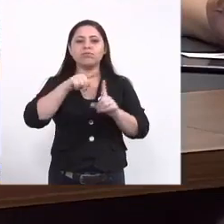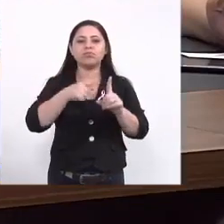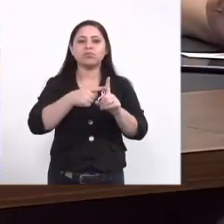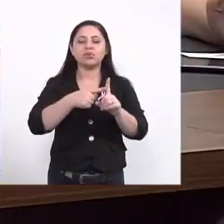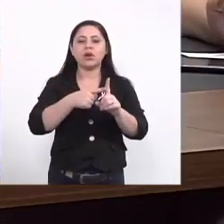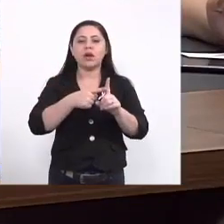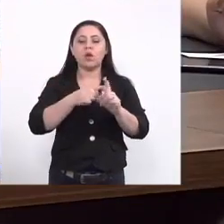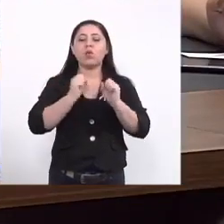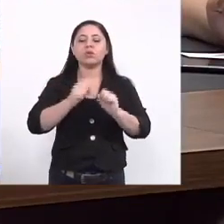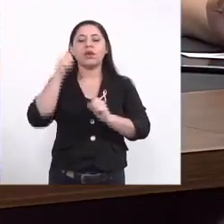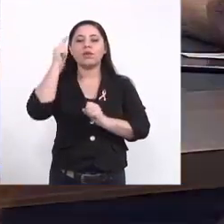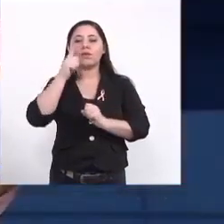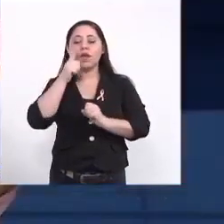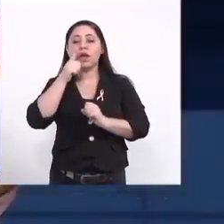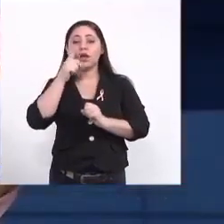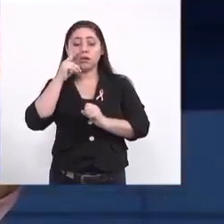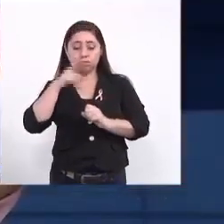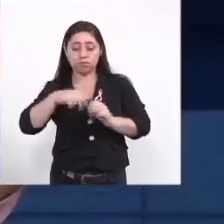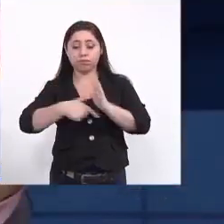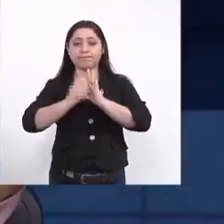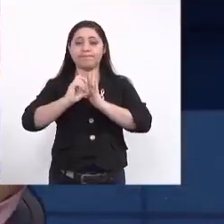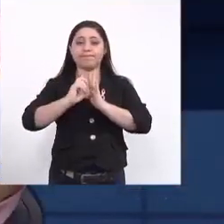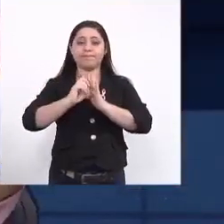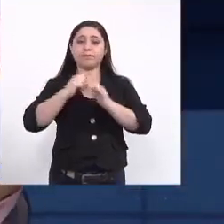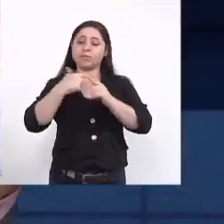diagnóstico precoce dessas alterações na criança